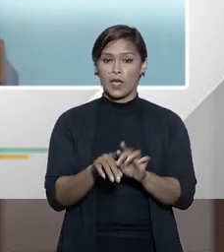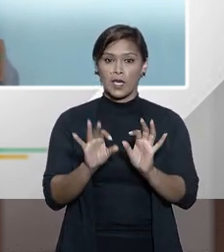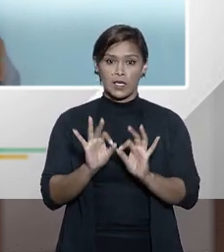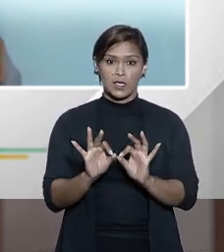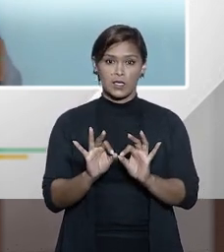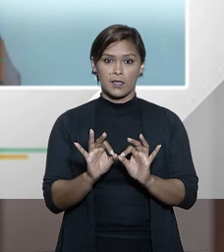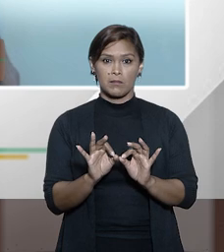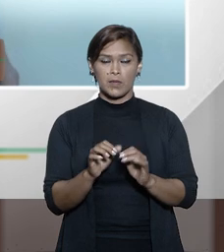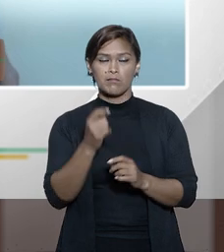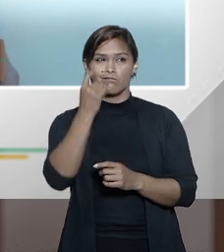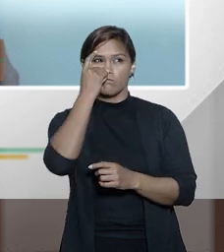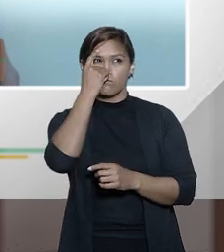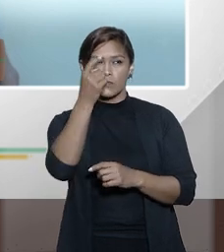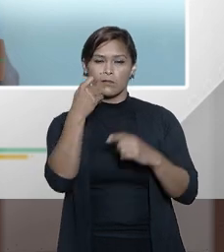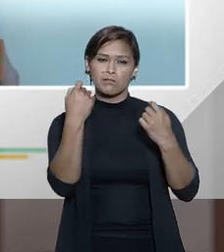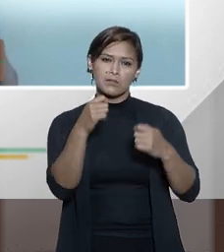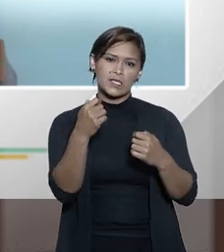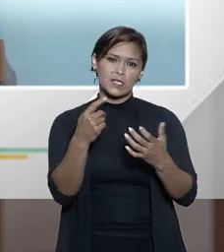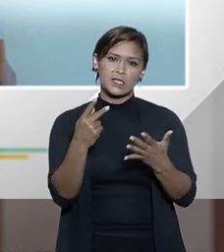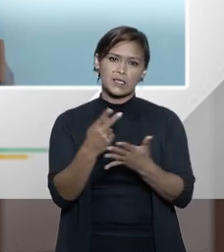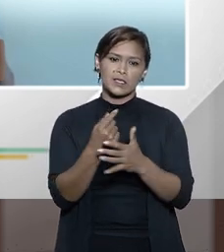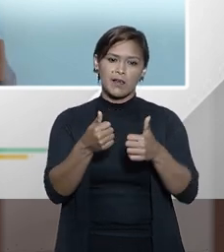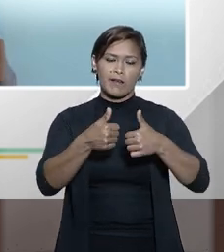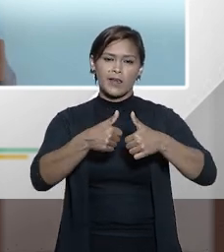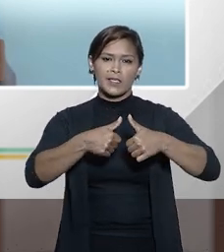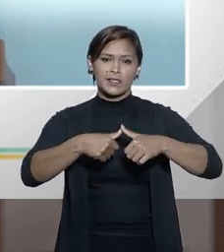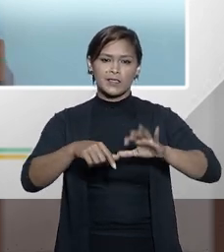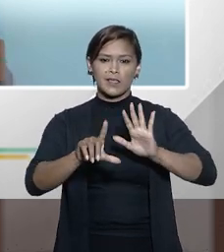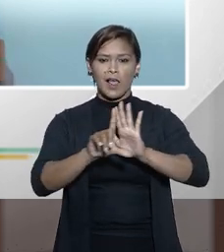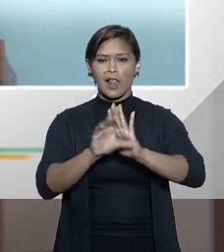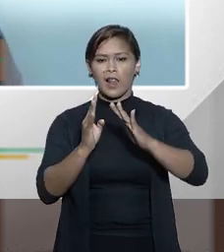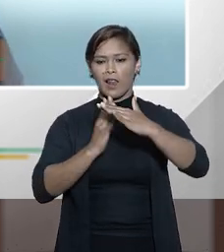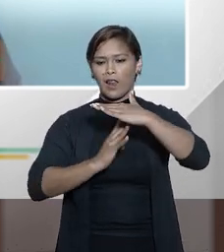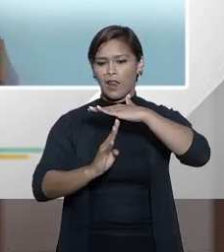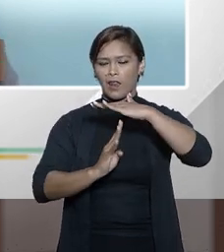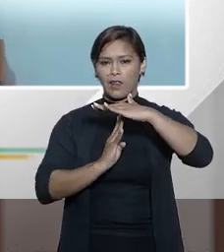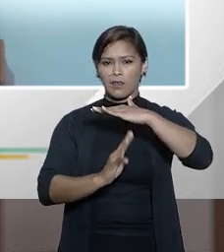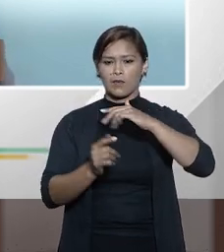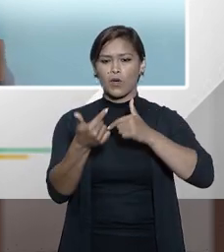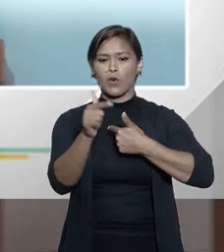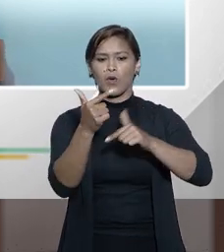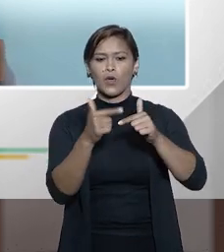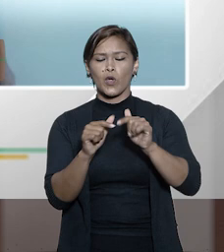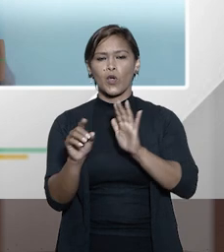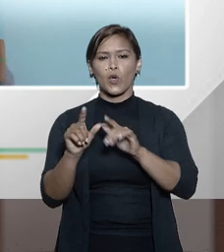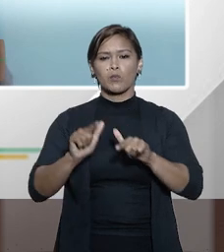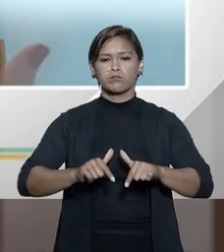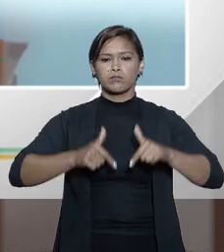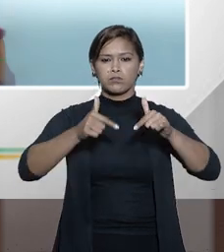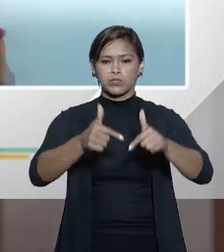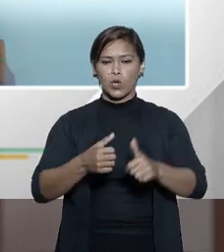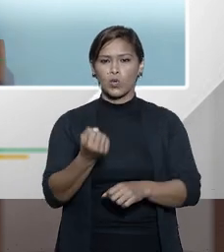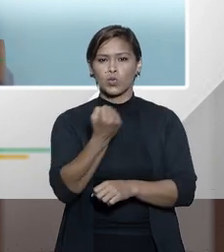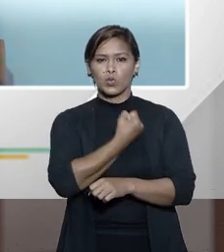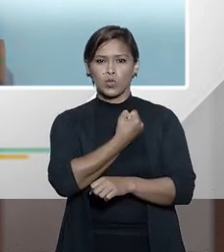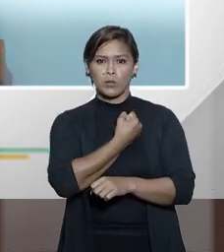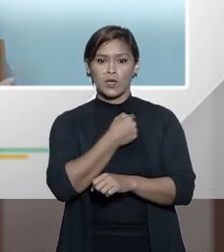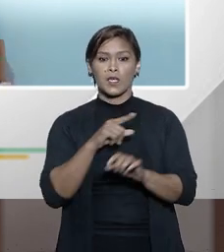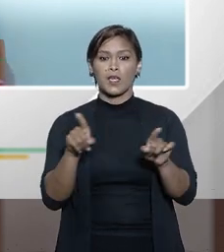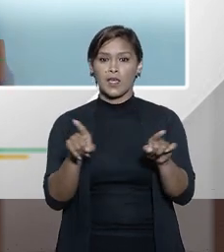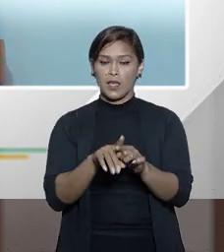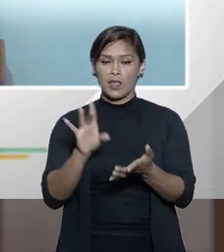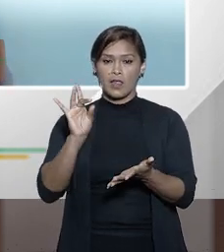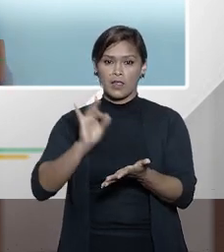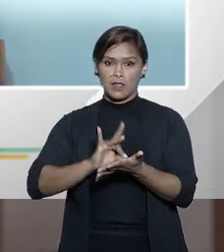sequer precisaria estar na lei de migração ou em qualquer outro diploma ele é da